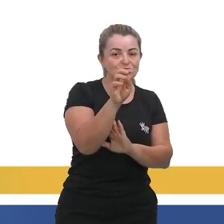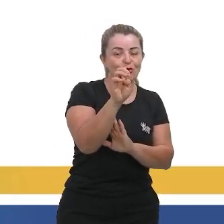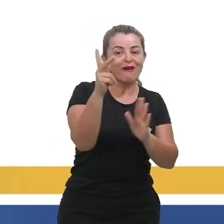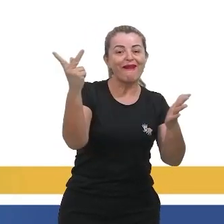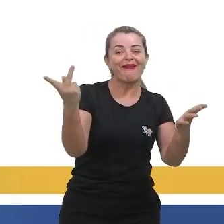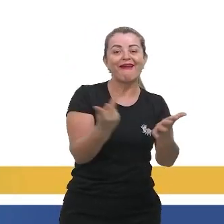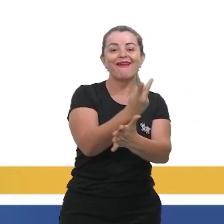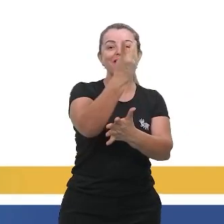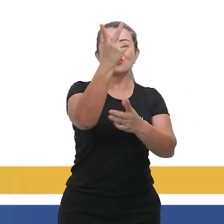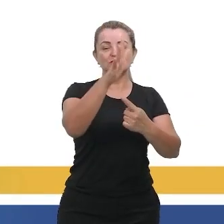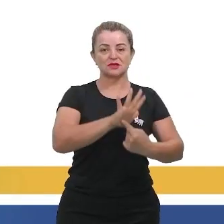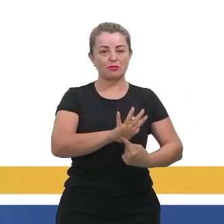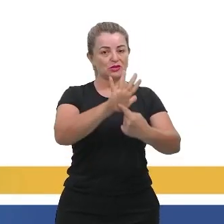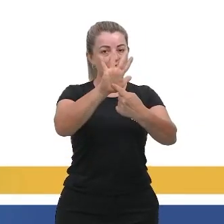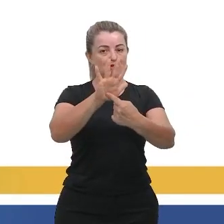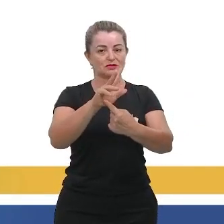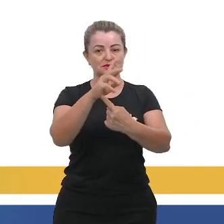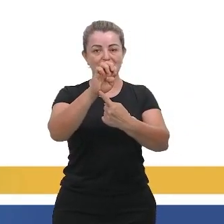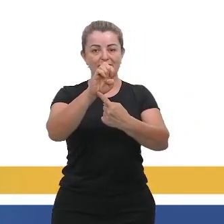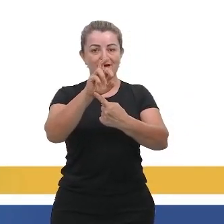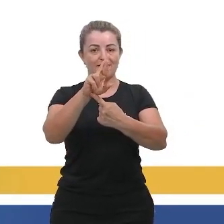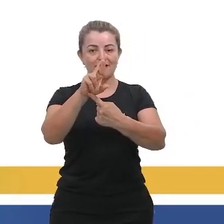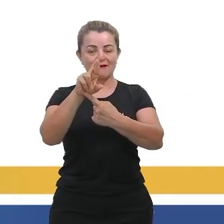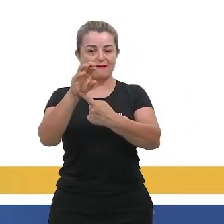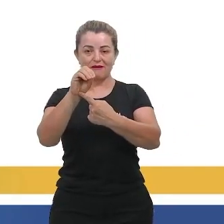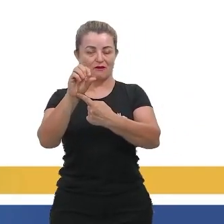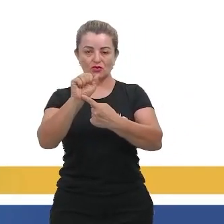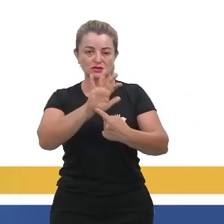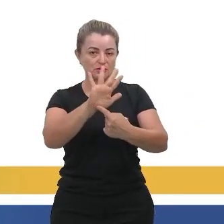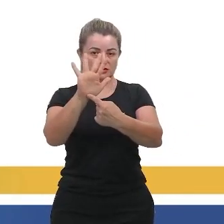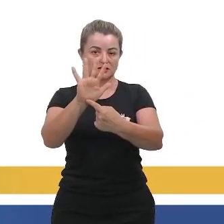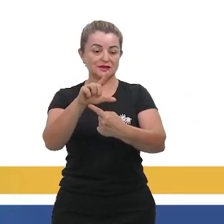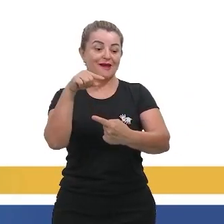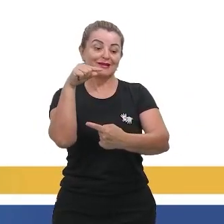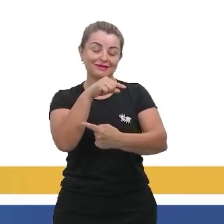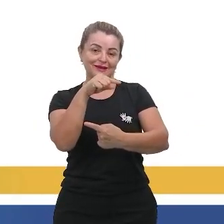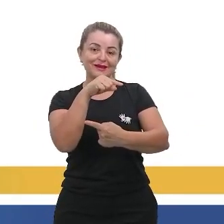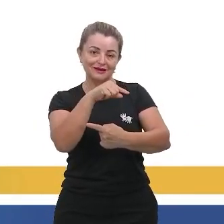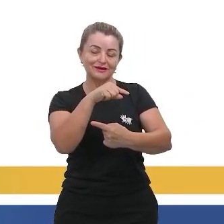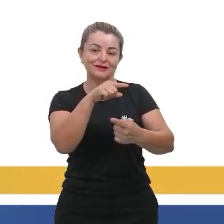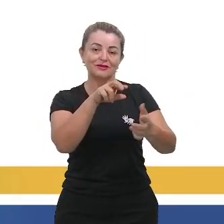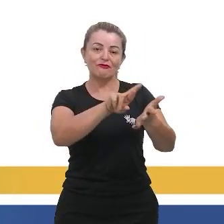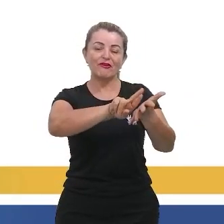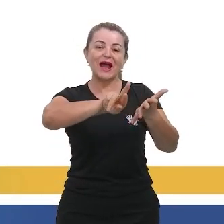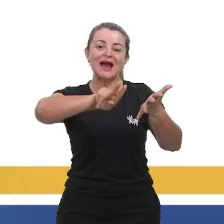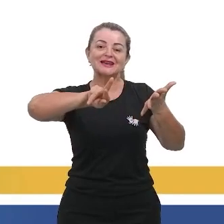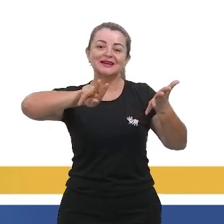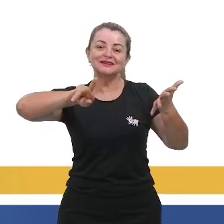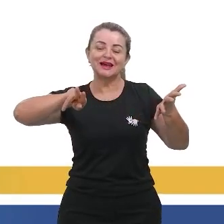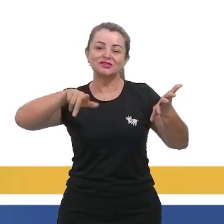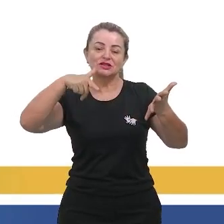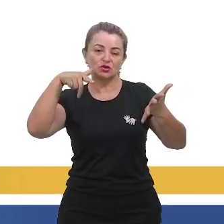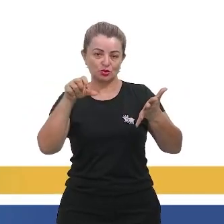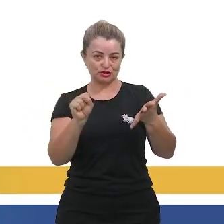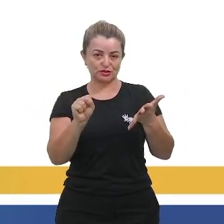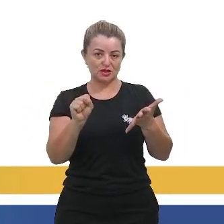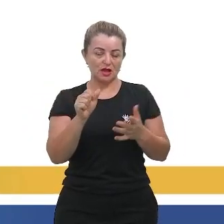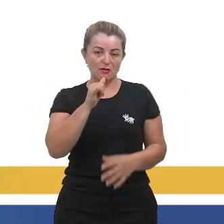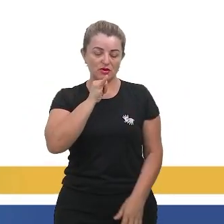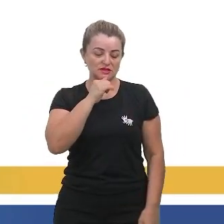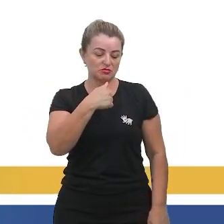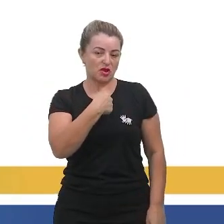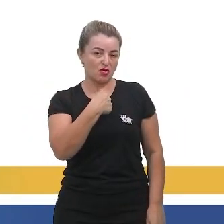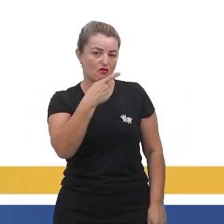foram apontados. Nós temos ali variedades linguísticas. Não existe o falar certo e o falar errado. O existe são